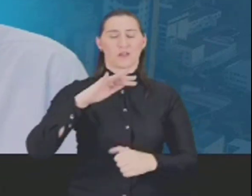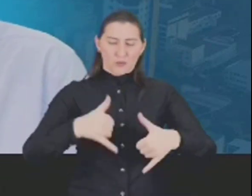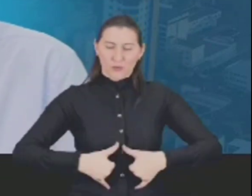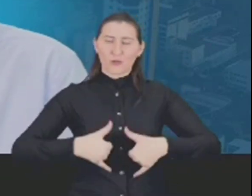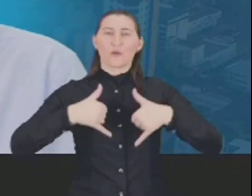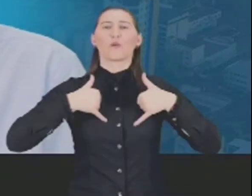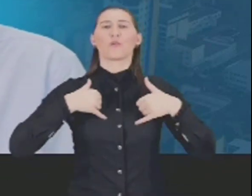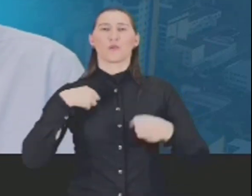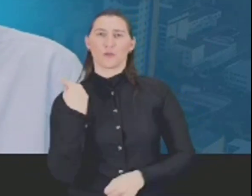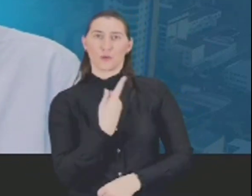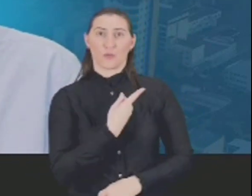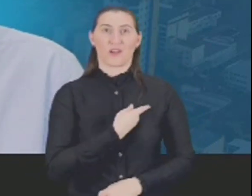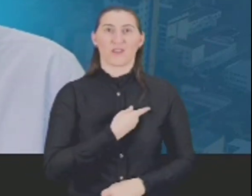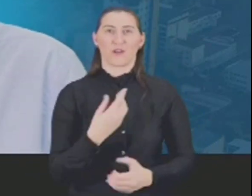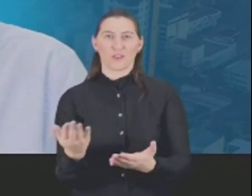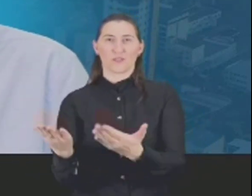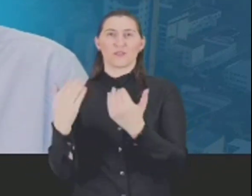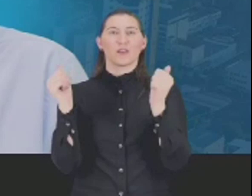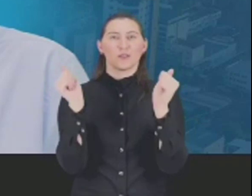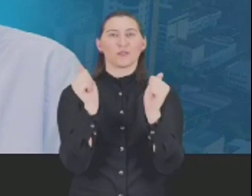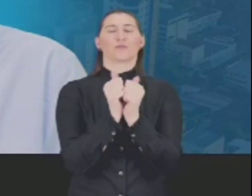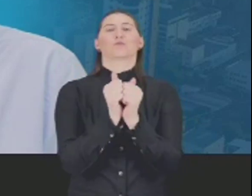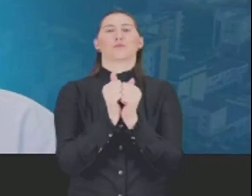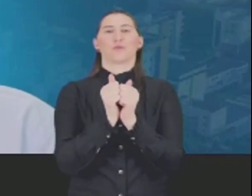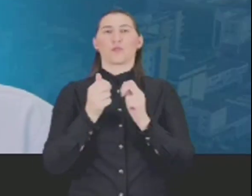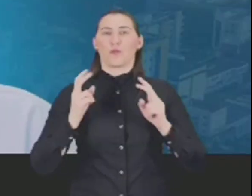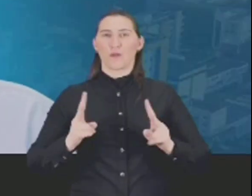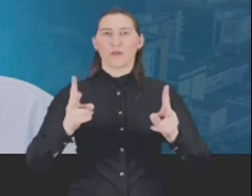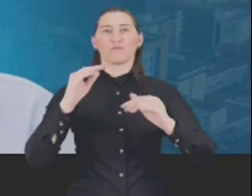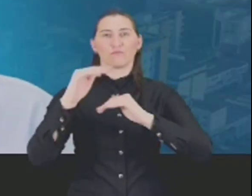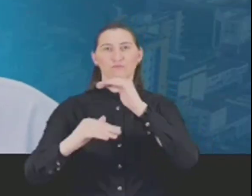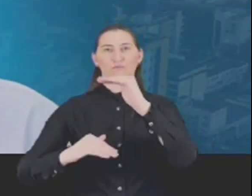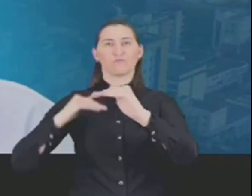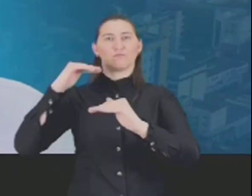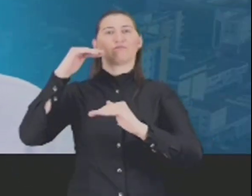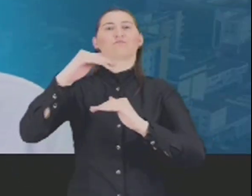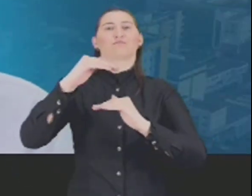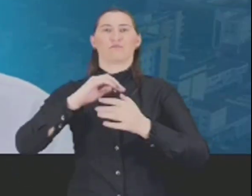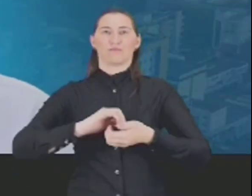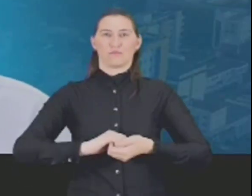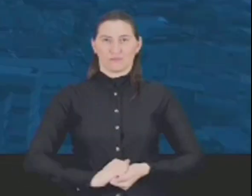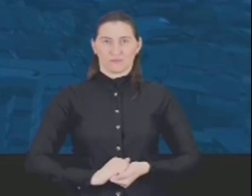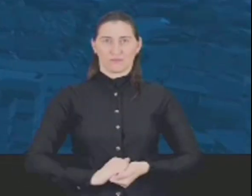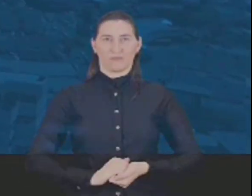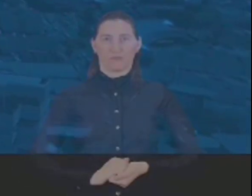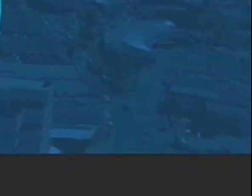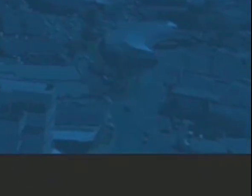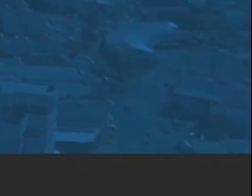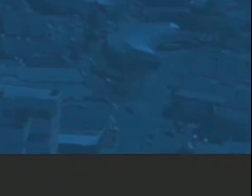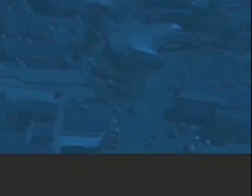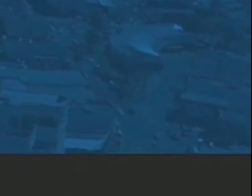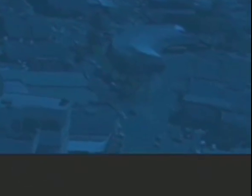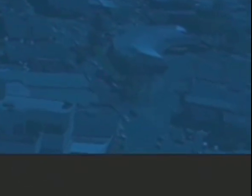exemplo para o Brasil e orgulho de todos nós. Vem junto, é pra frente, Beltrão.